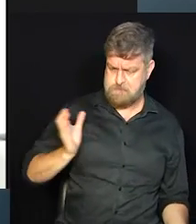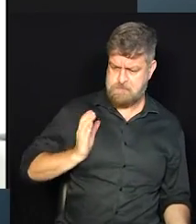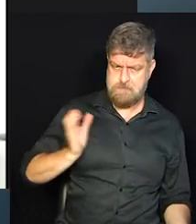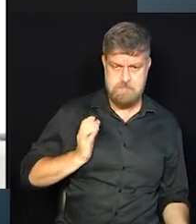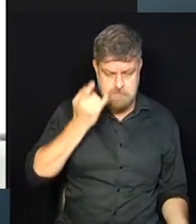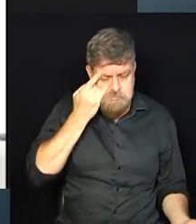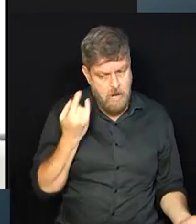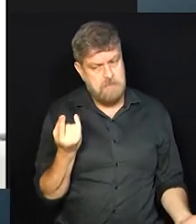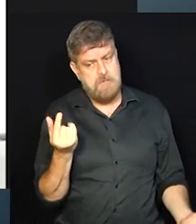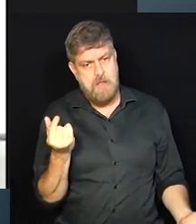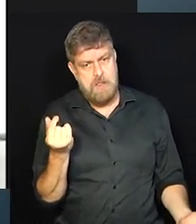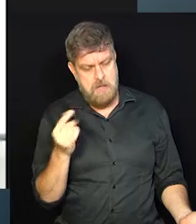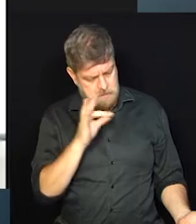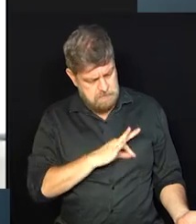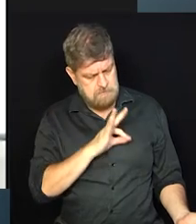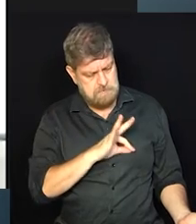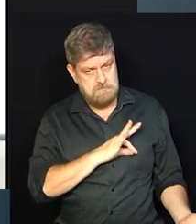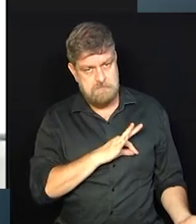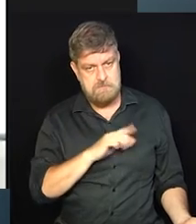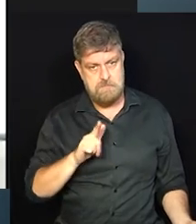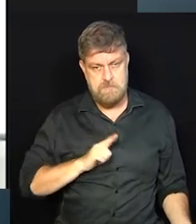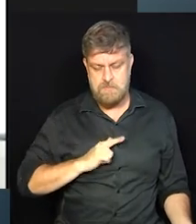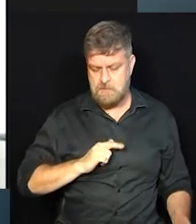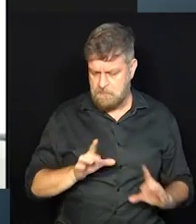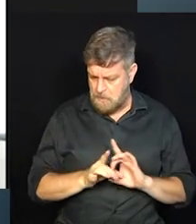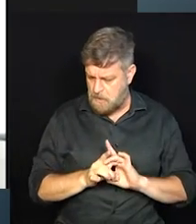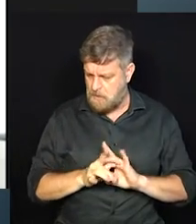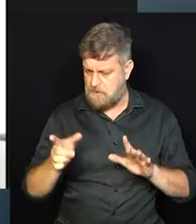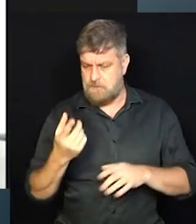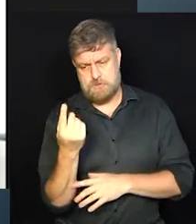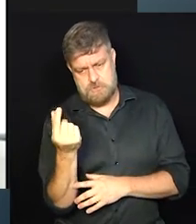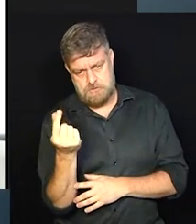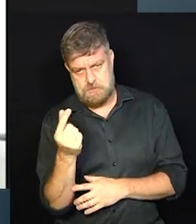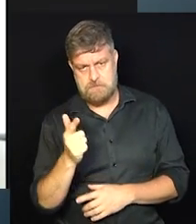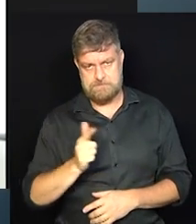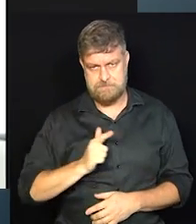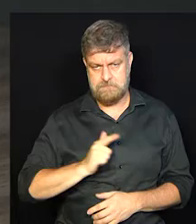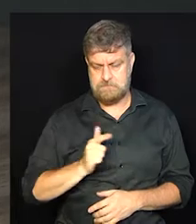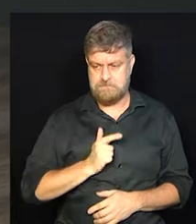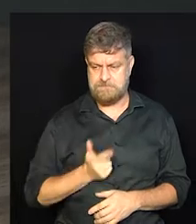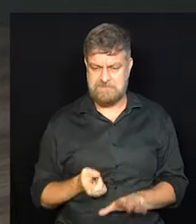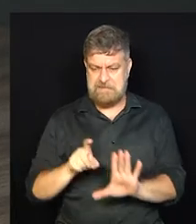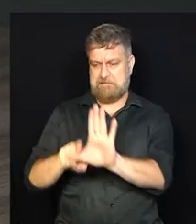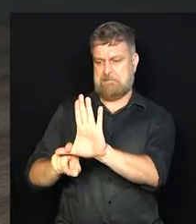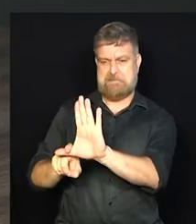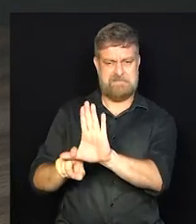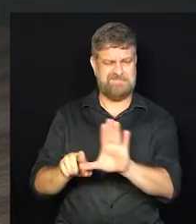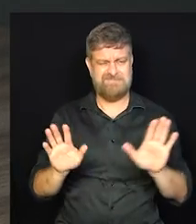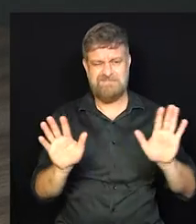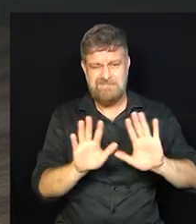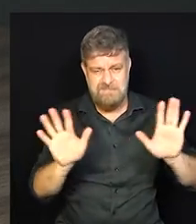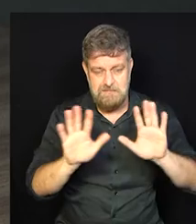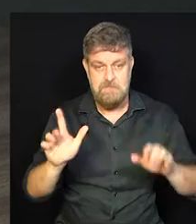desejarem para ter sua independência financeira, sua liberdade financeira,